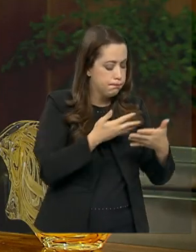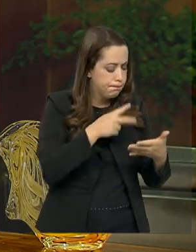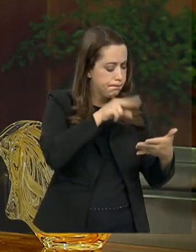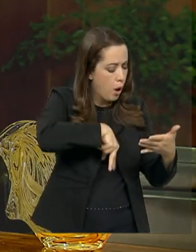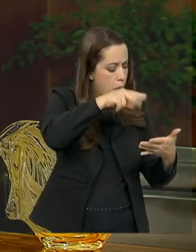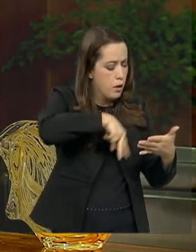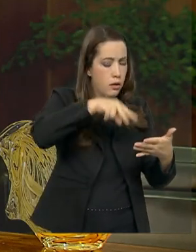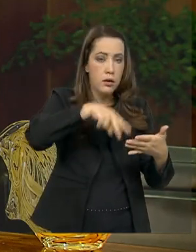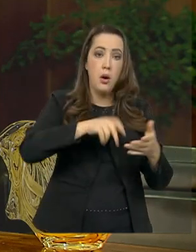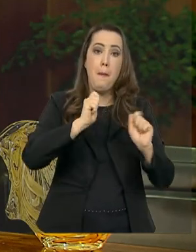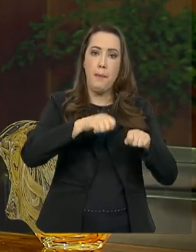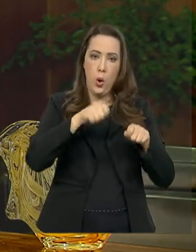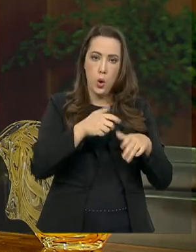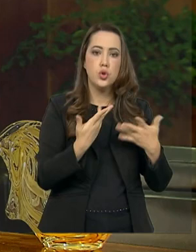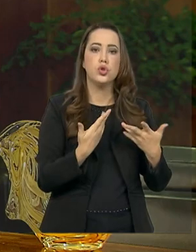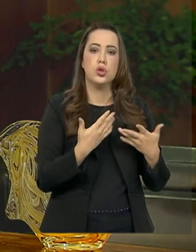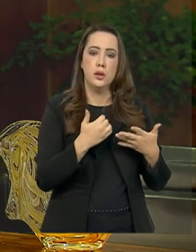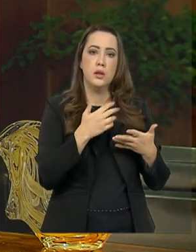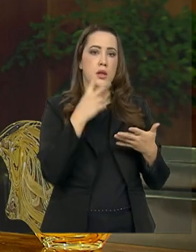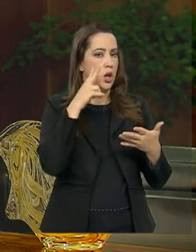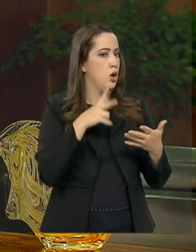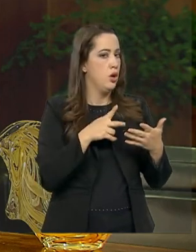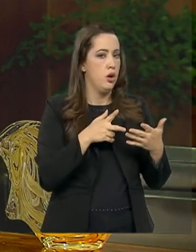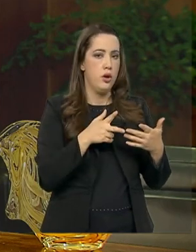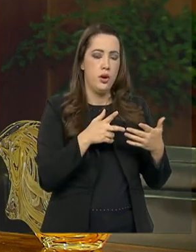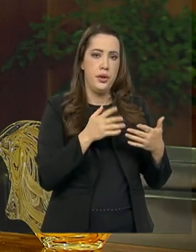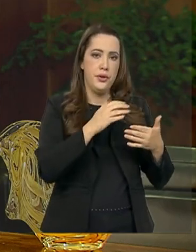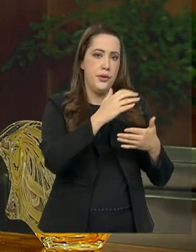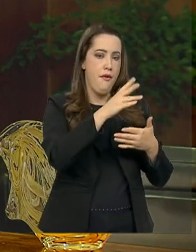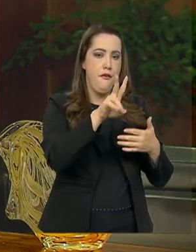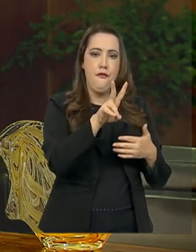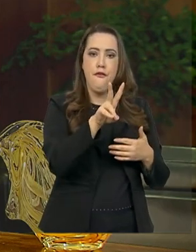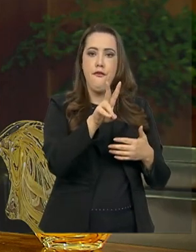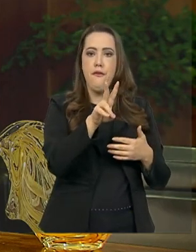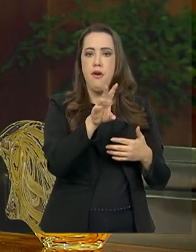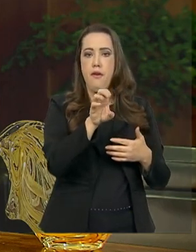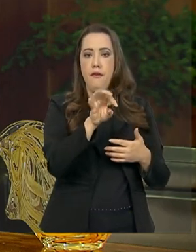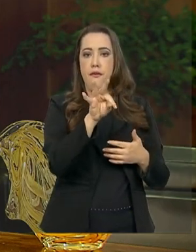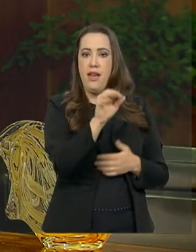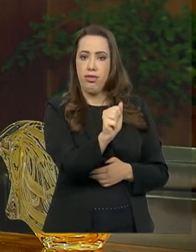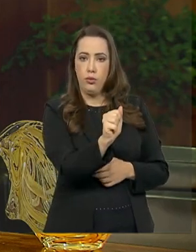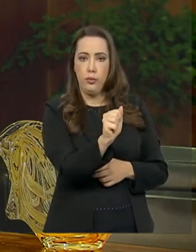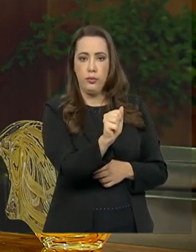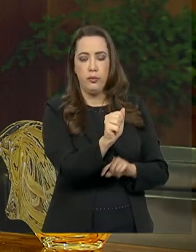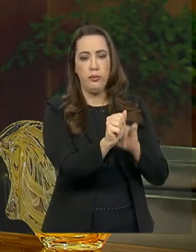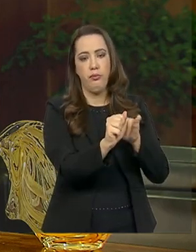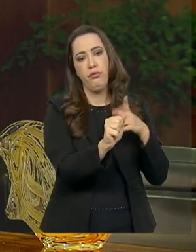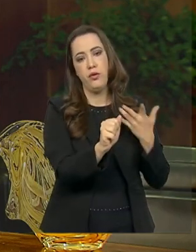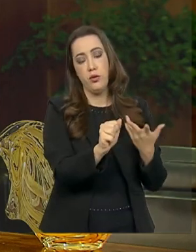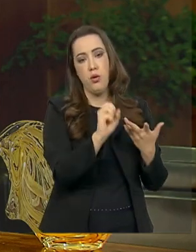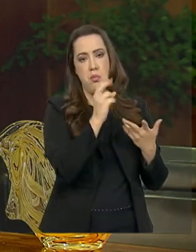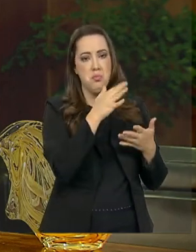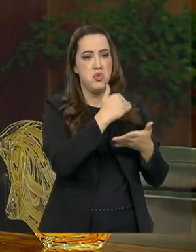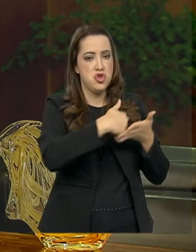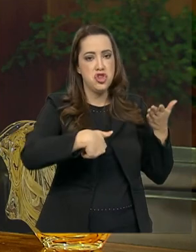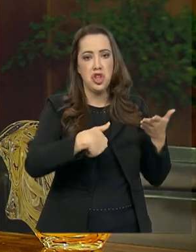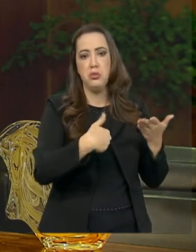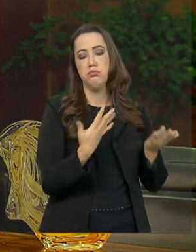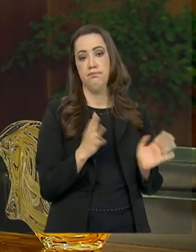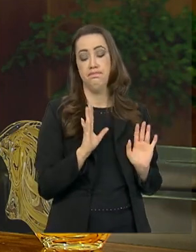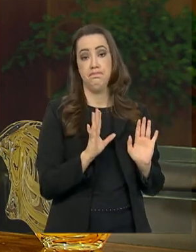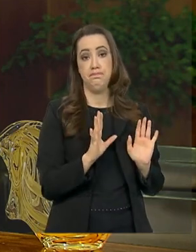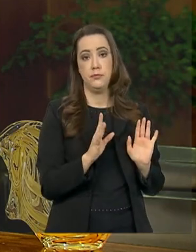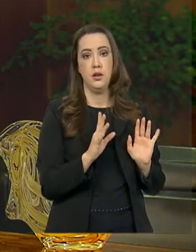por força da Constituição, vetar por questões jurídicas ou por interesse público. Esse veto do presidente,